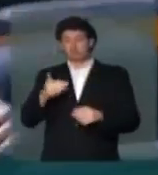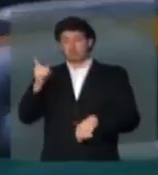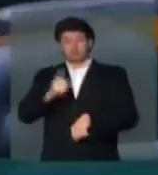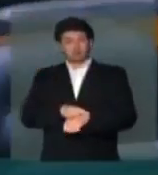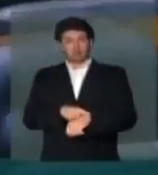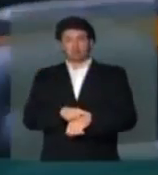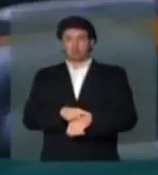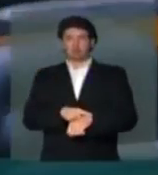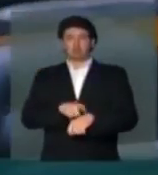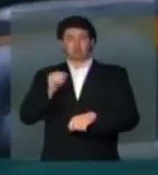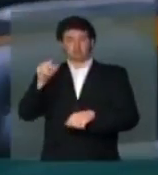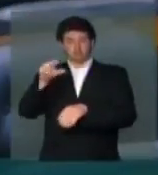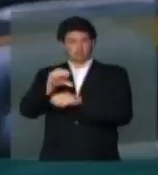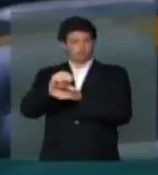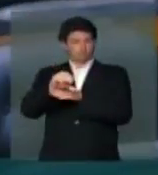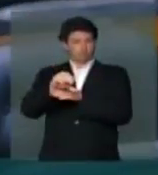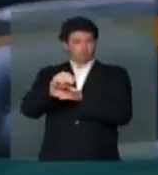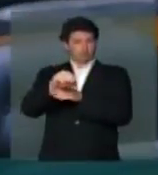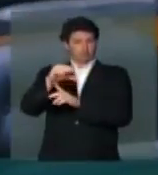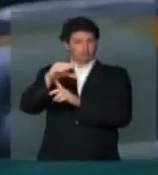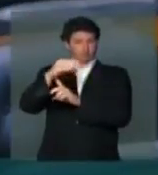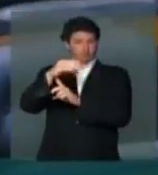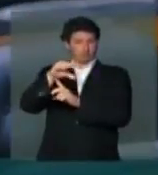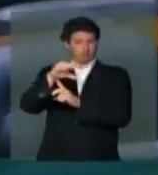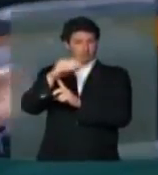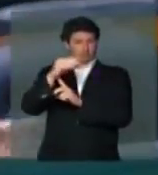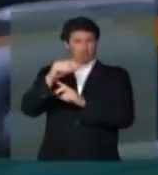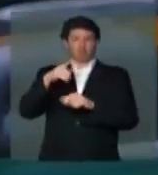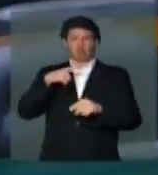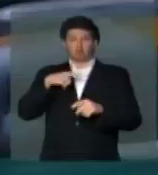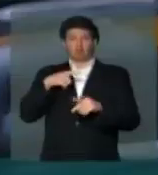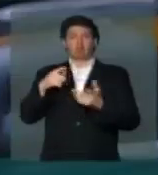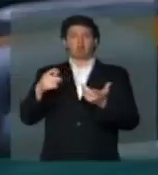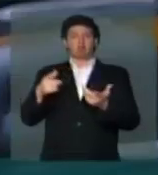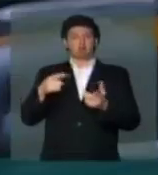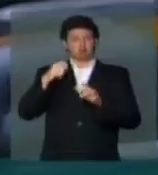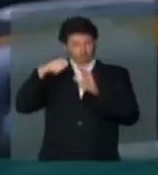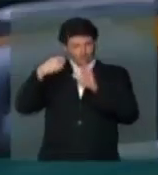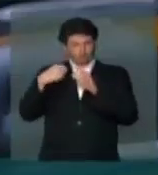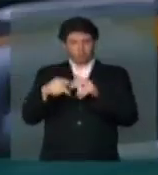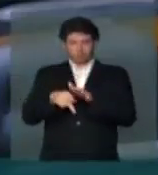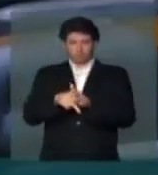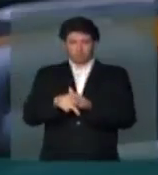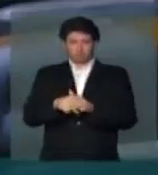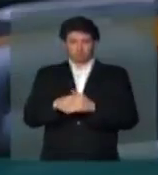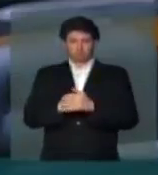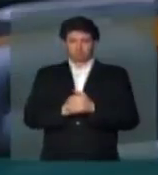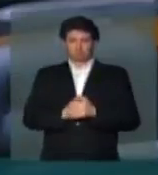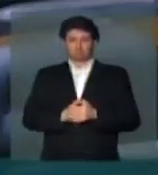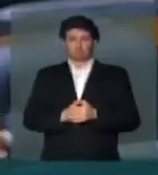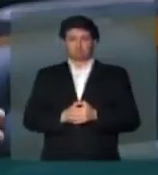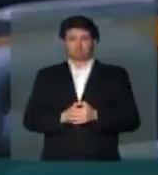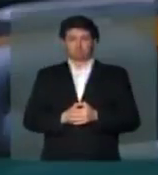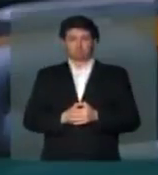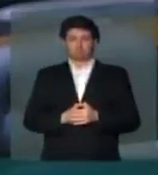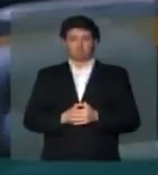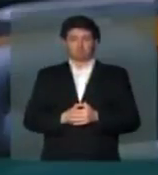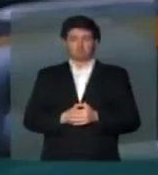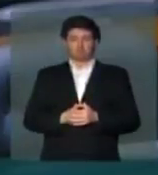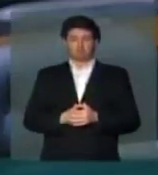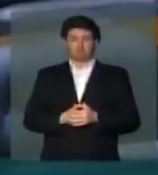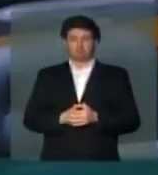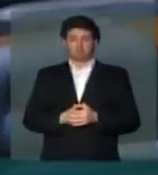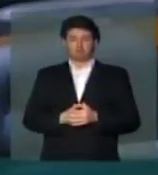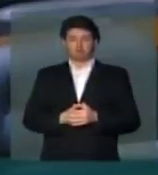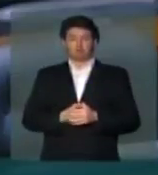diretamente sendo monitorado as ruas das cidades, os principais pontos pelas câmaras de vídeo monitoramento. É a maior emenda individual